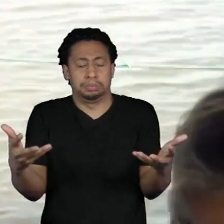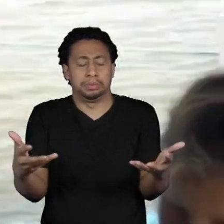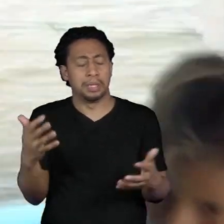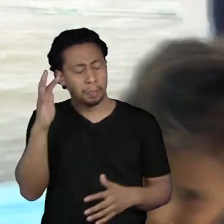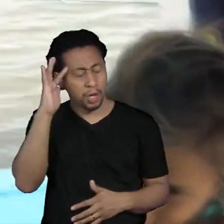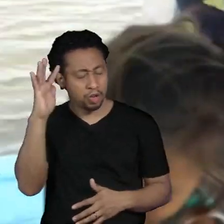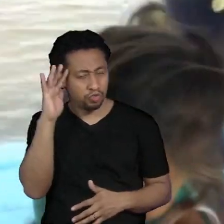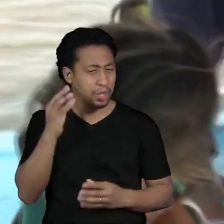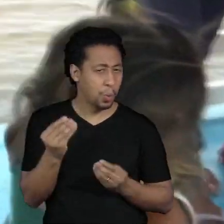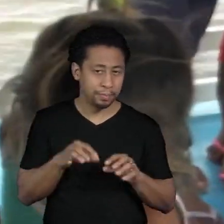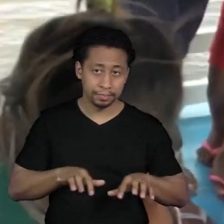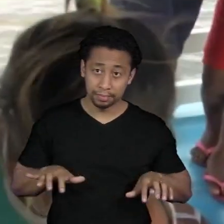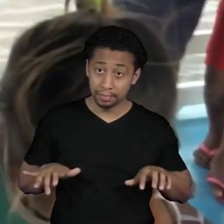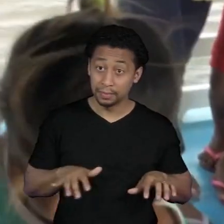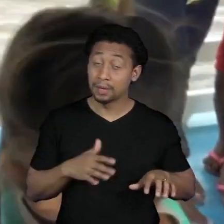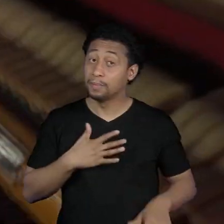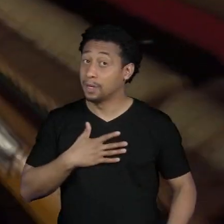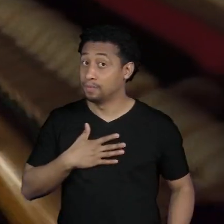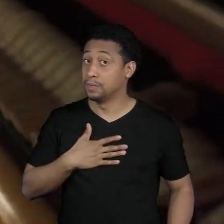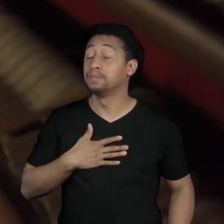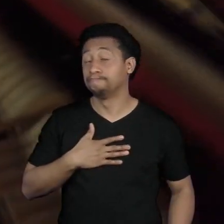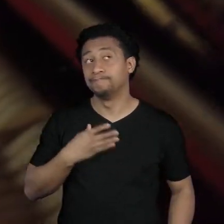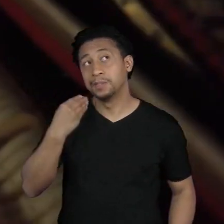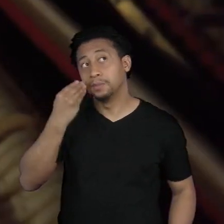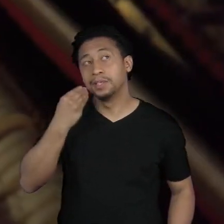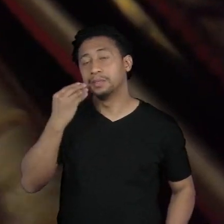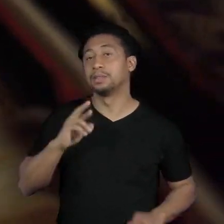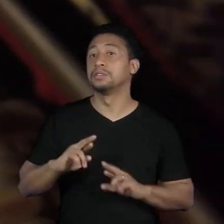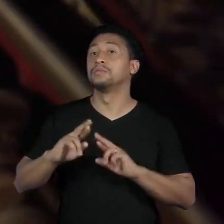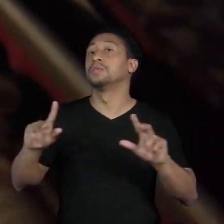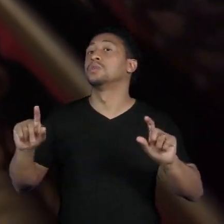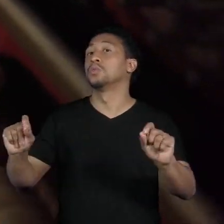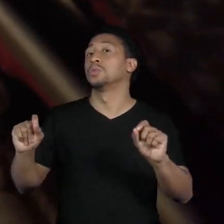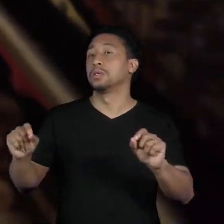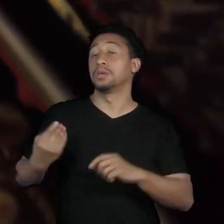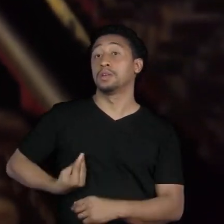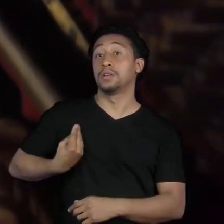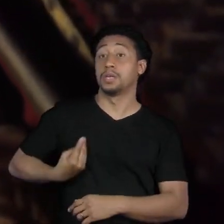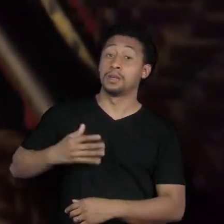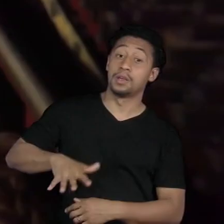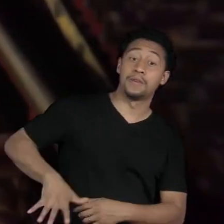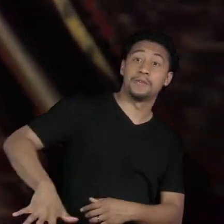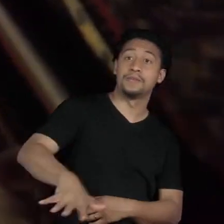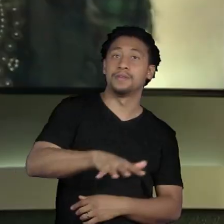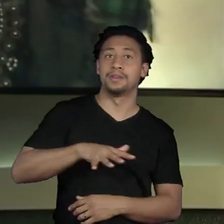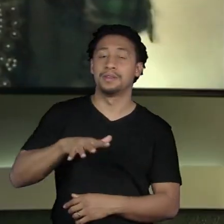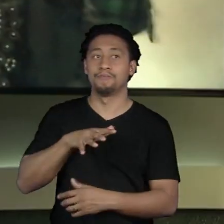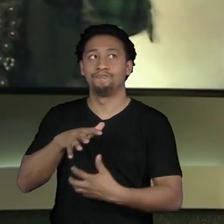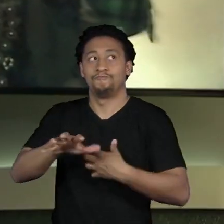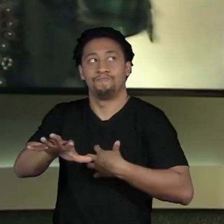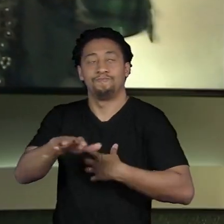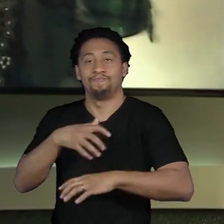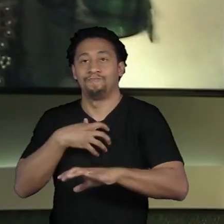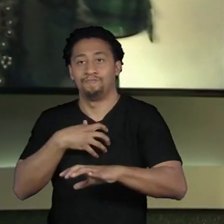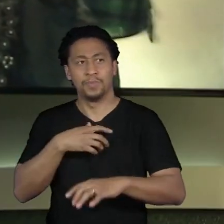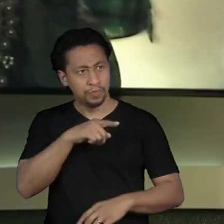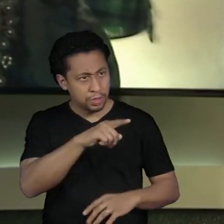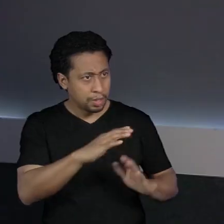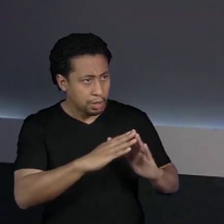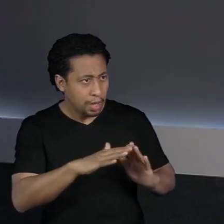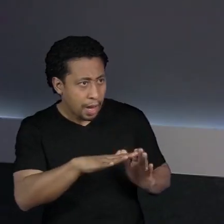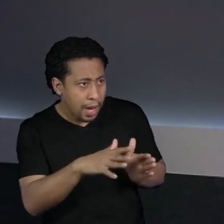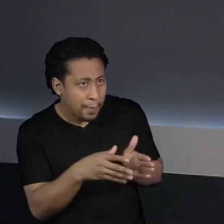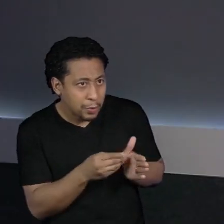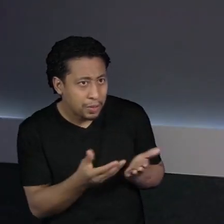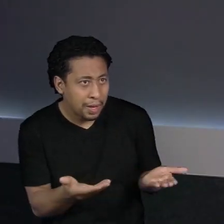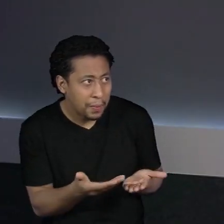a diferença para mim como pianista foi eu estar vivendo o ambiente do compositor você está na Amazônia agora? o que